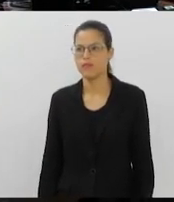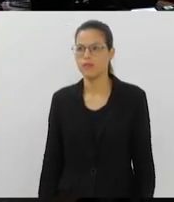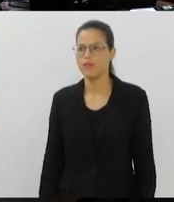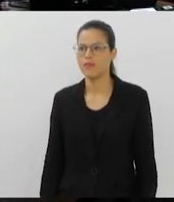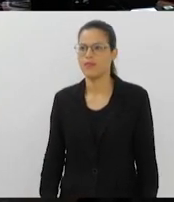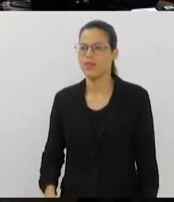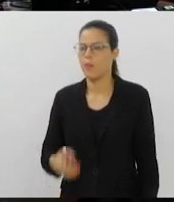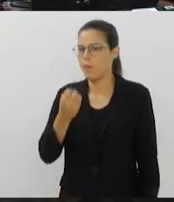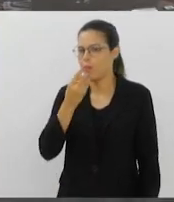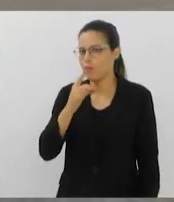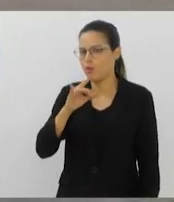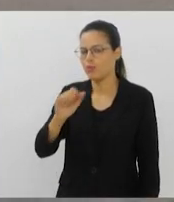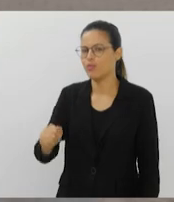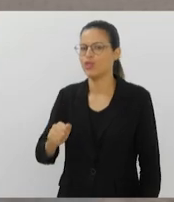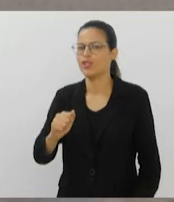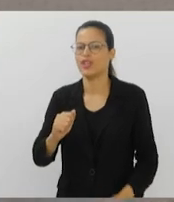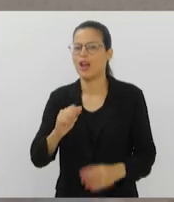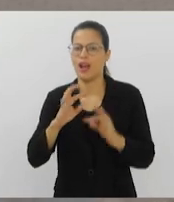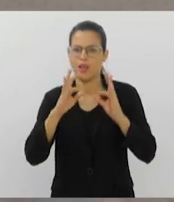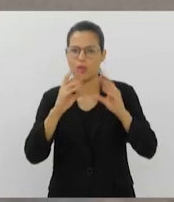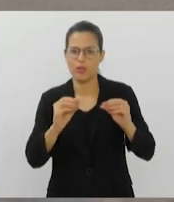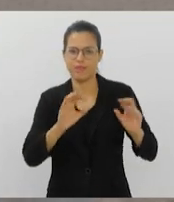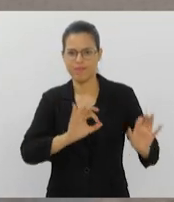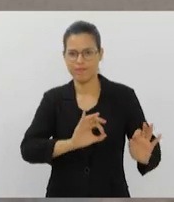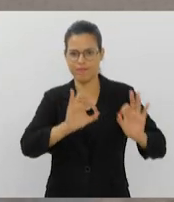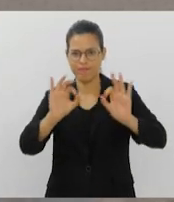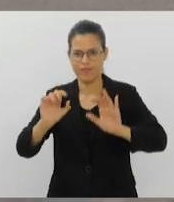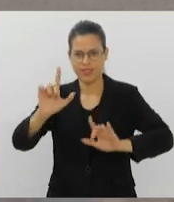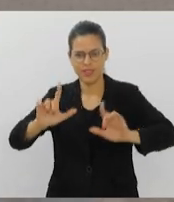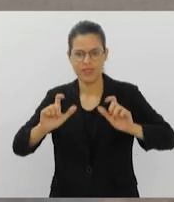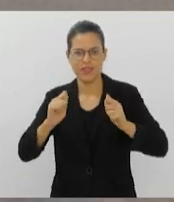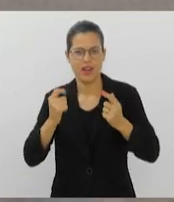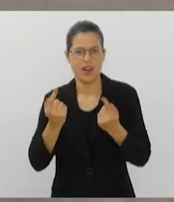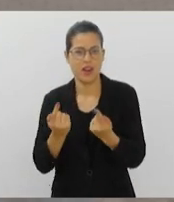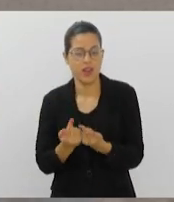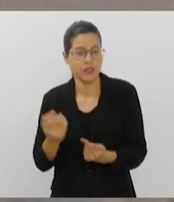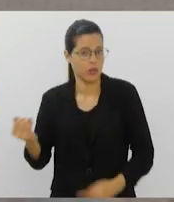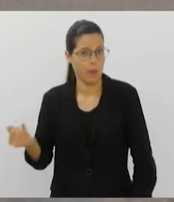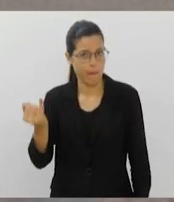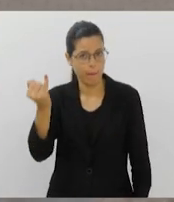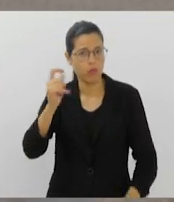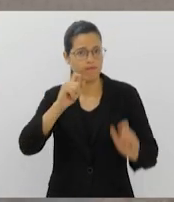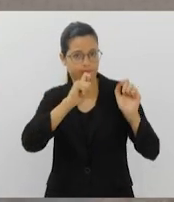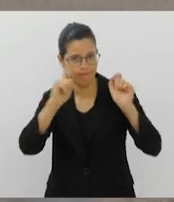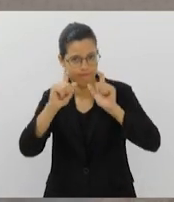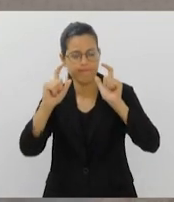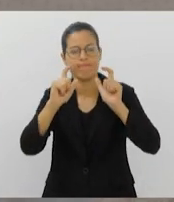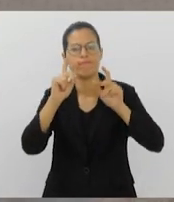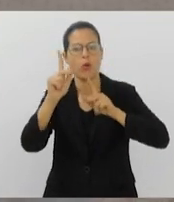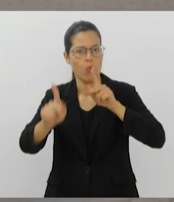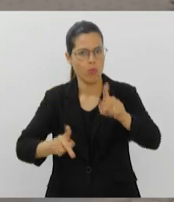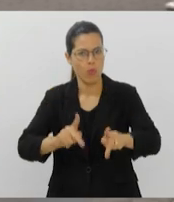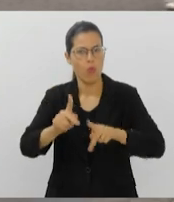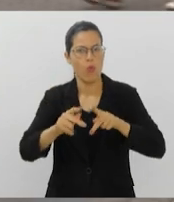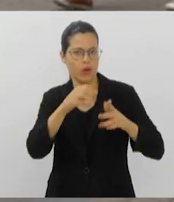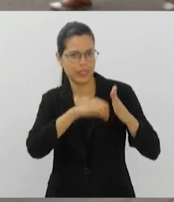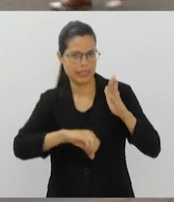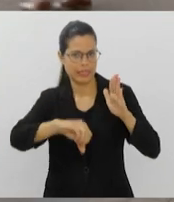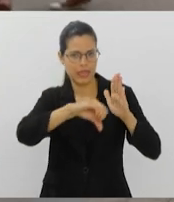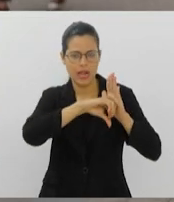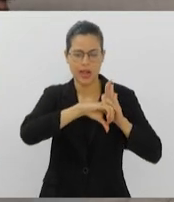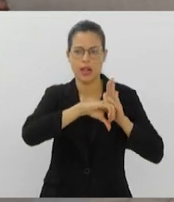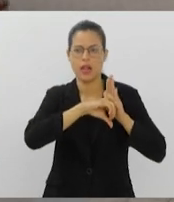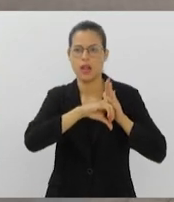Oi, Rui. Bom dia para você. Bom dia a todos que acompanham a TV Alerj. É importante alertar a população sobre esse tipo de crime que, segundo a